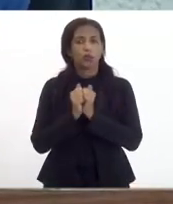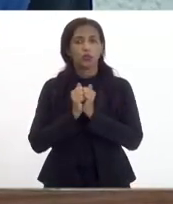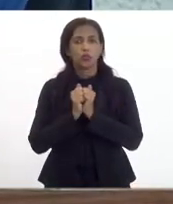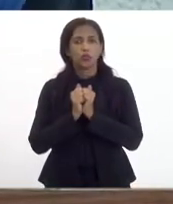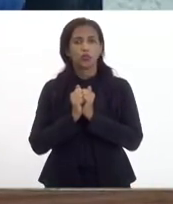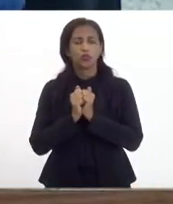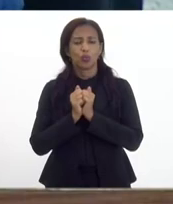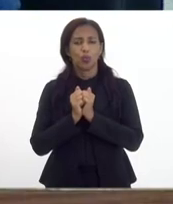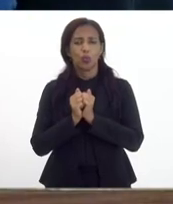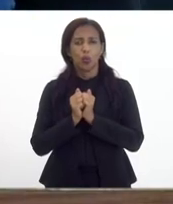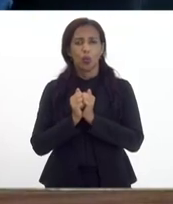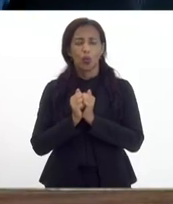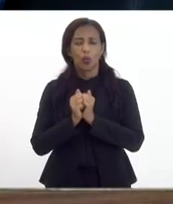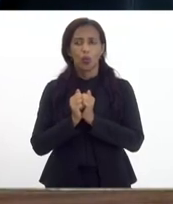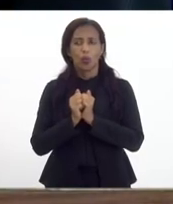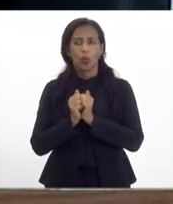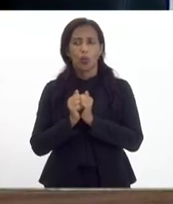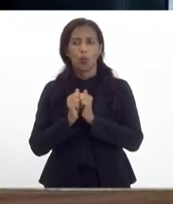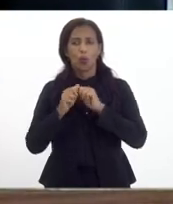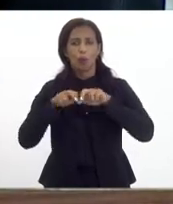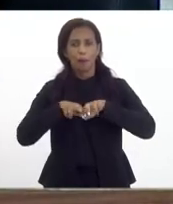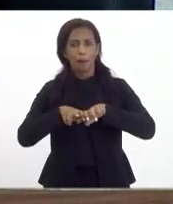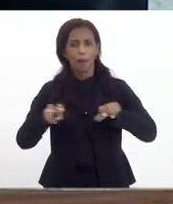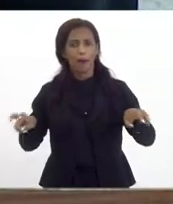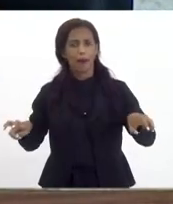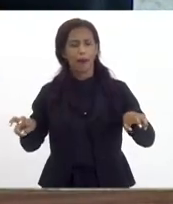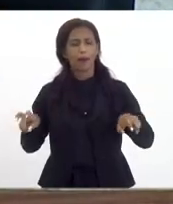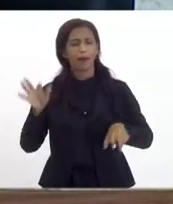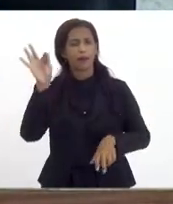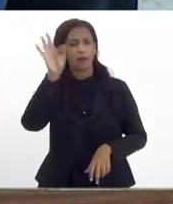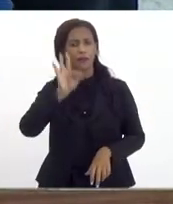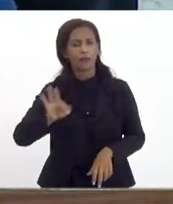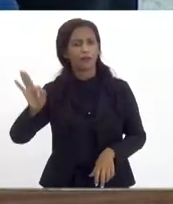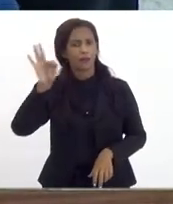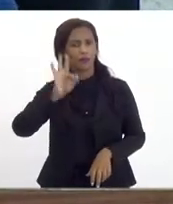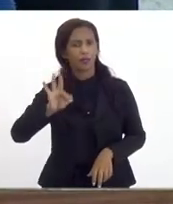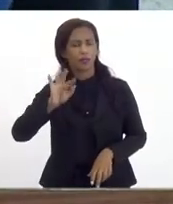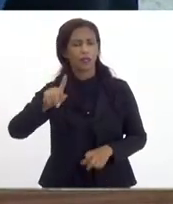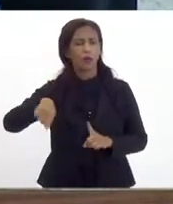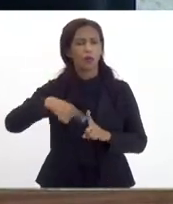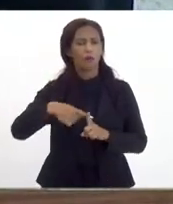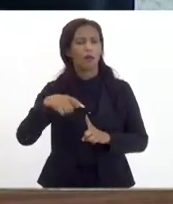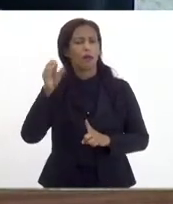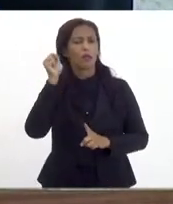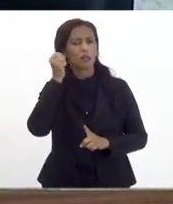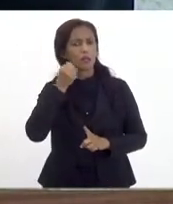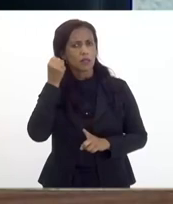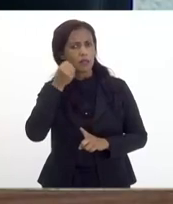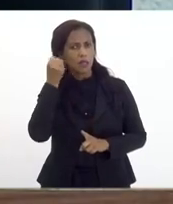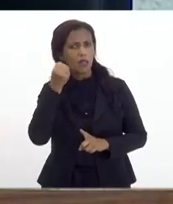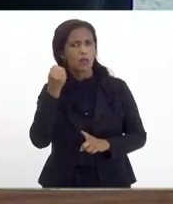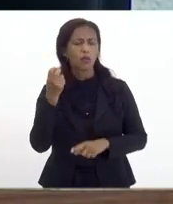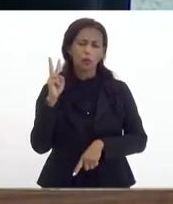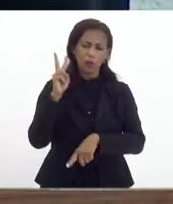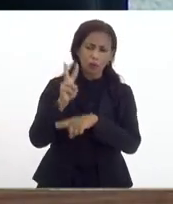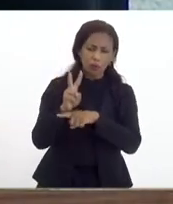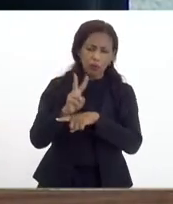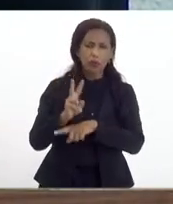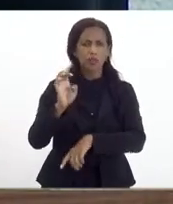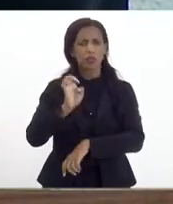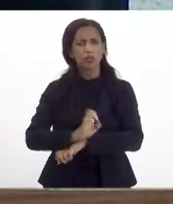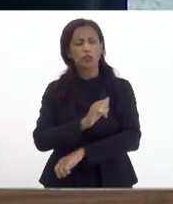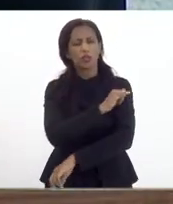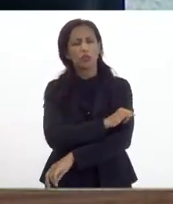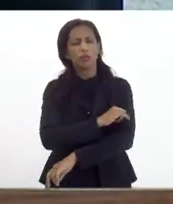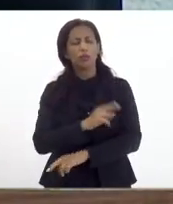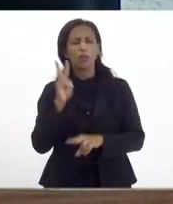federal dos 46 parlamentares federais dos deputados e dos três senadores que possa fazer a defesa do estado do Rio de Janeiro porque o